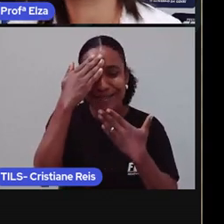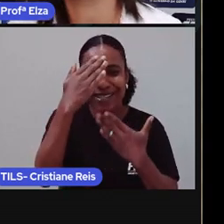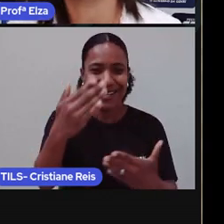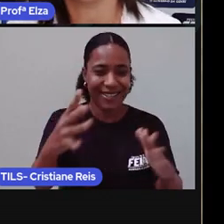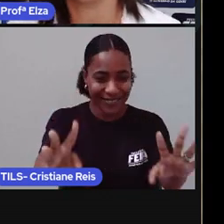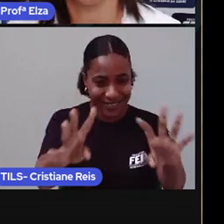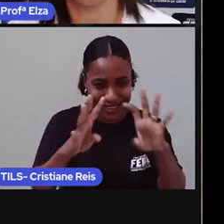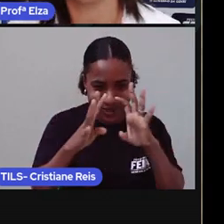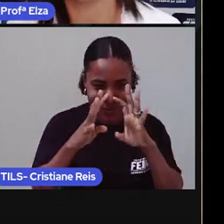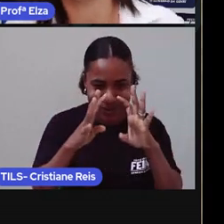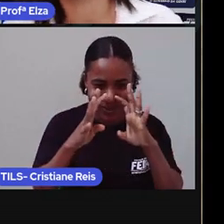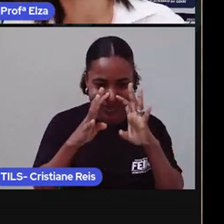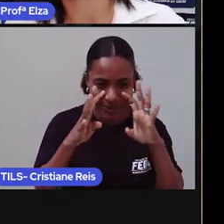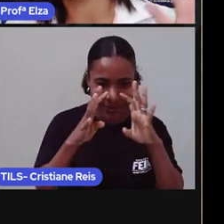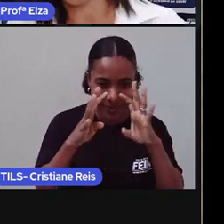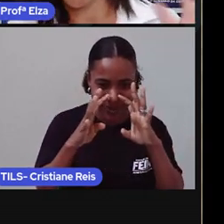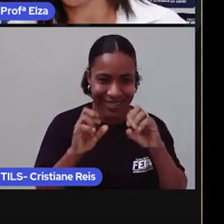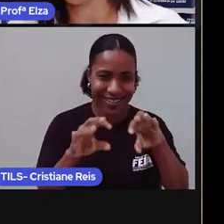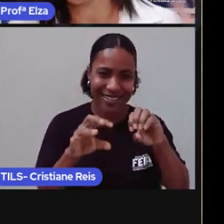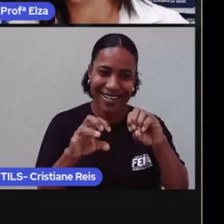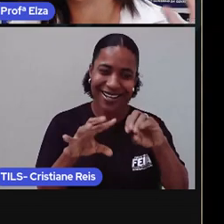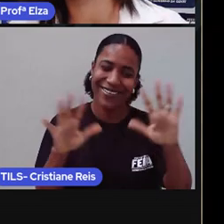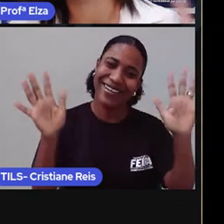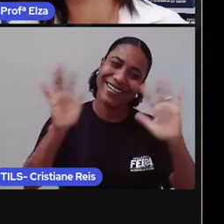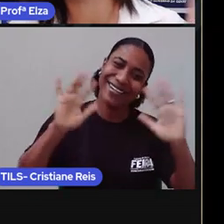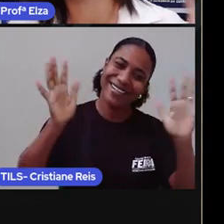assistir esta aula. Bye!